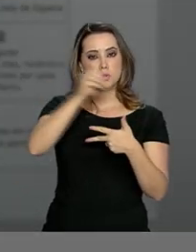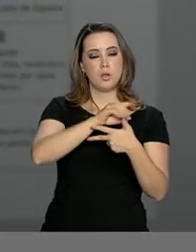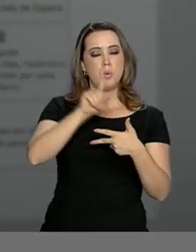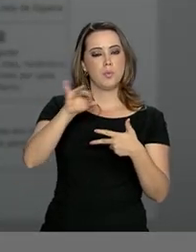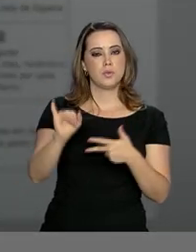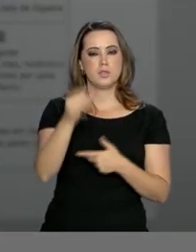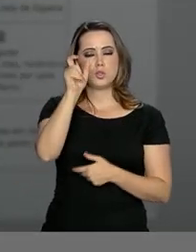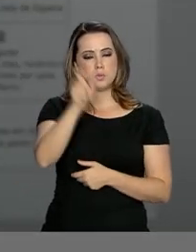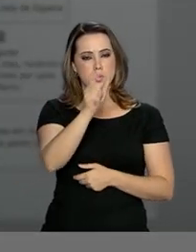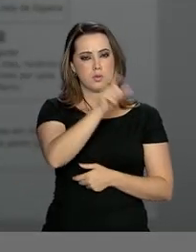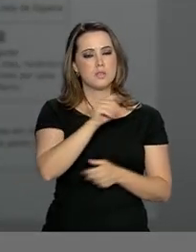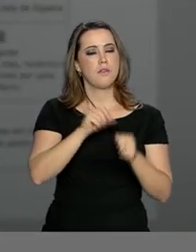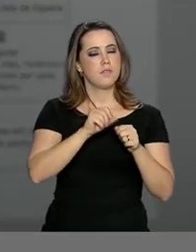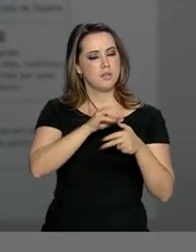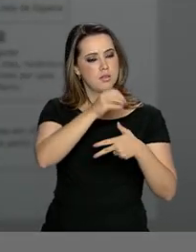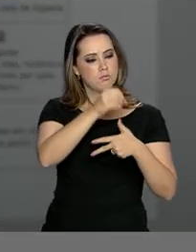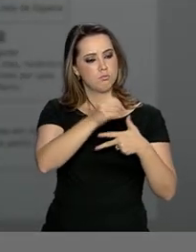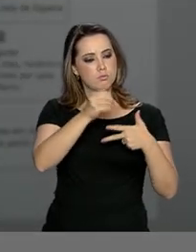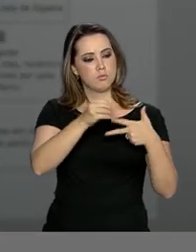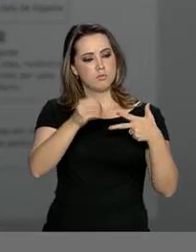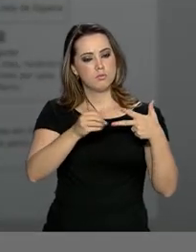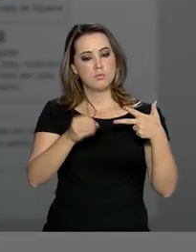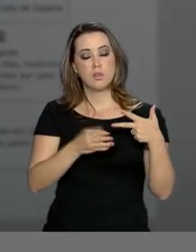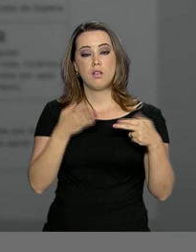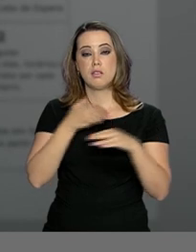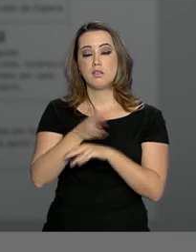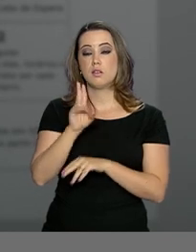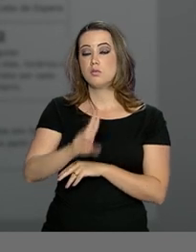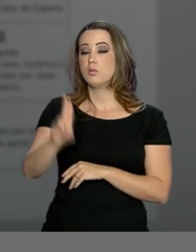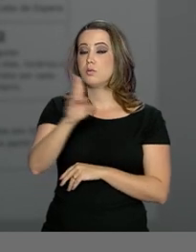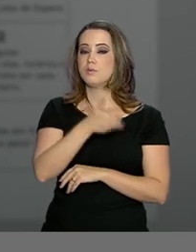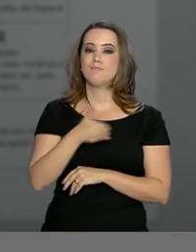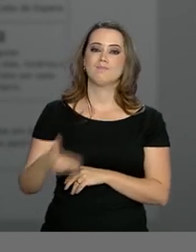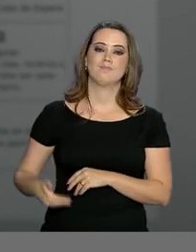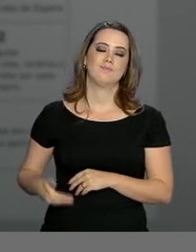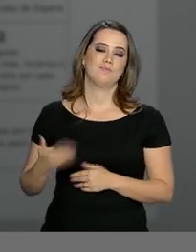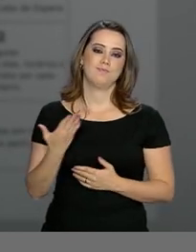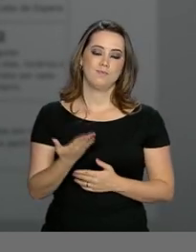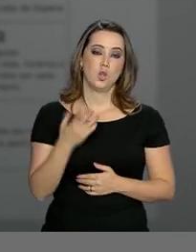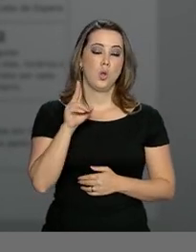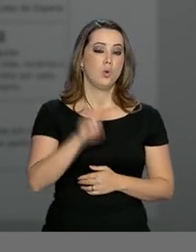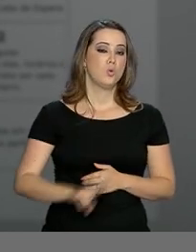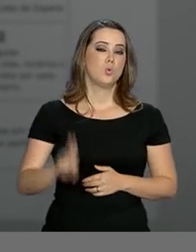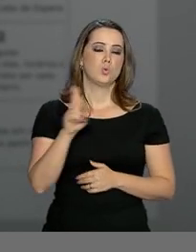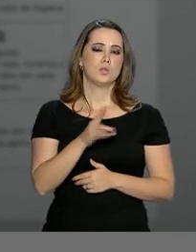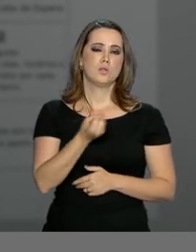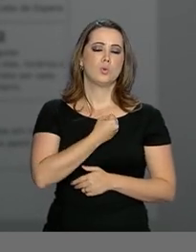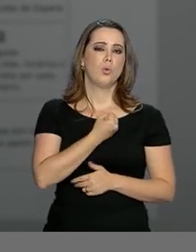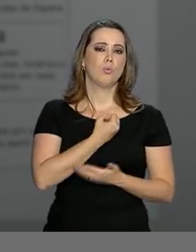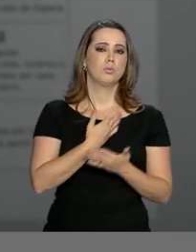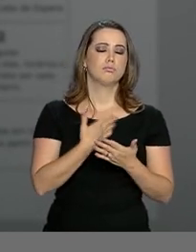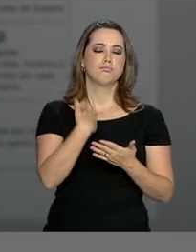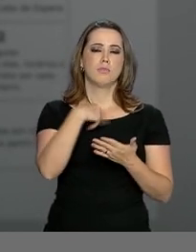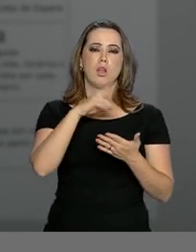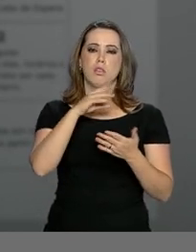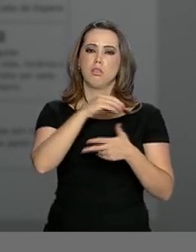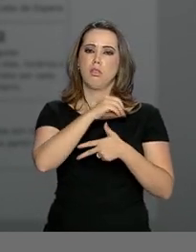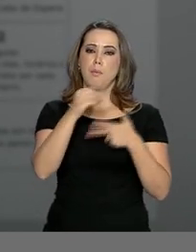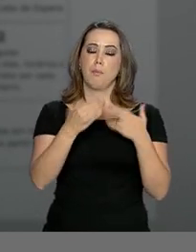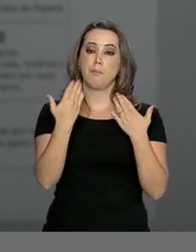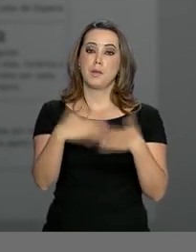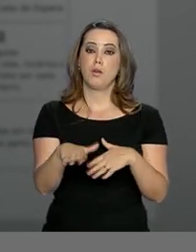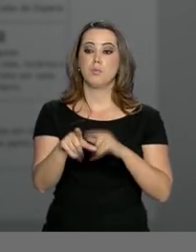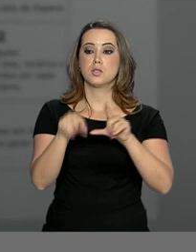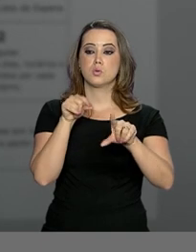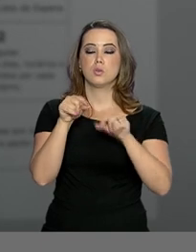fizeram o exame nacional do ensino médio entrarem numa universidade pública. Ele usa as notas do Enem para a seleção.